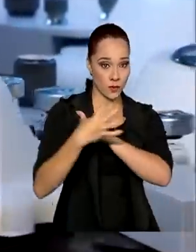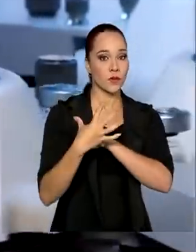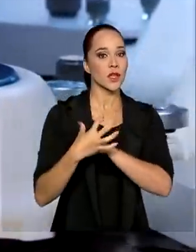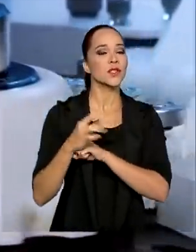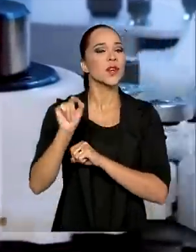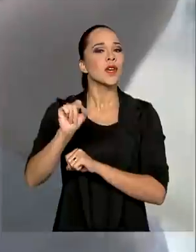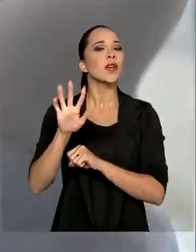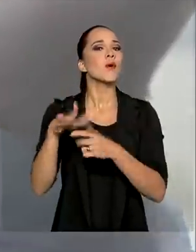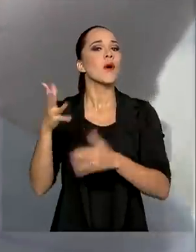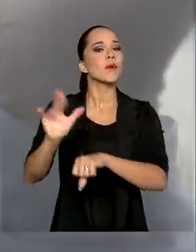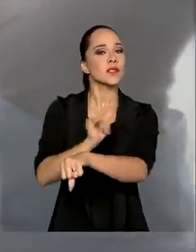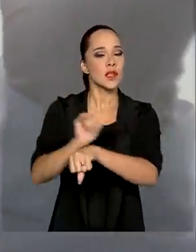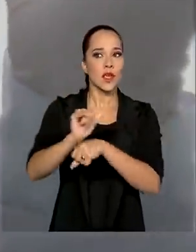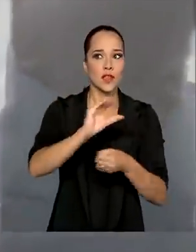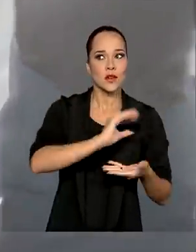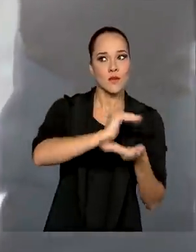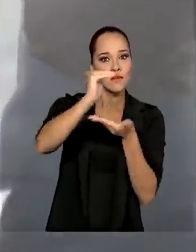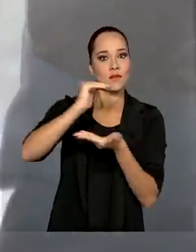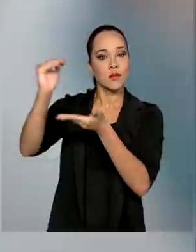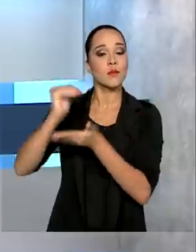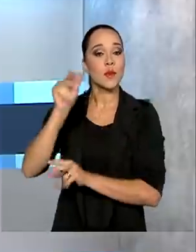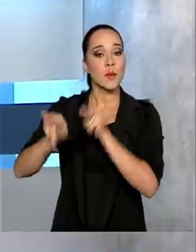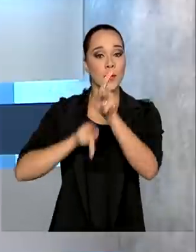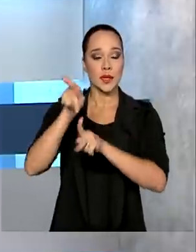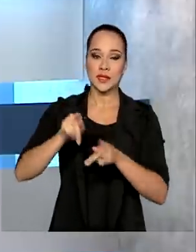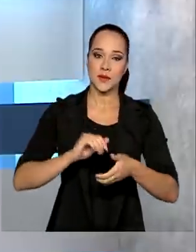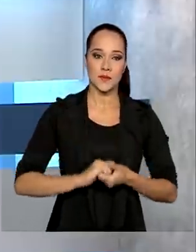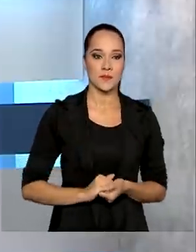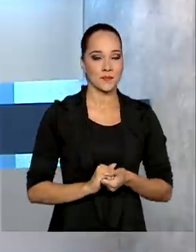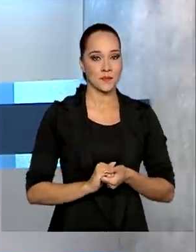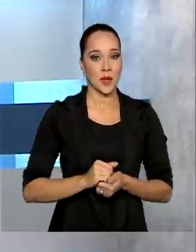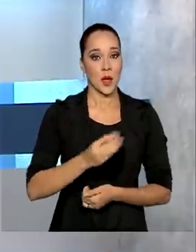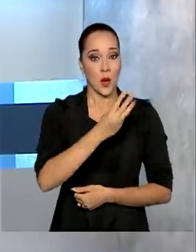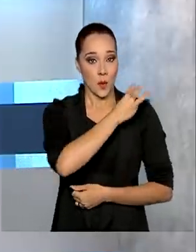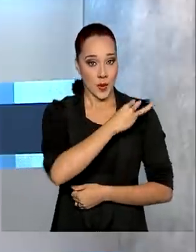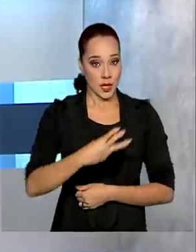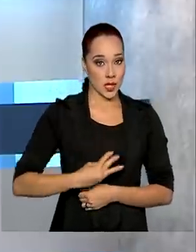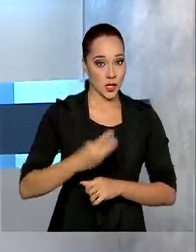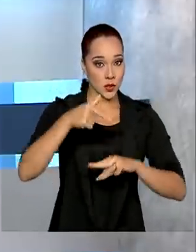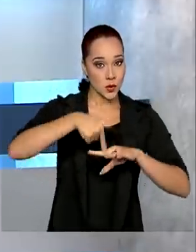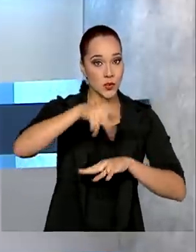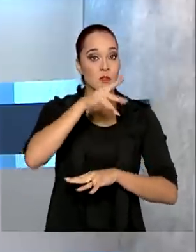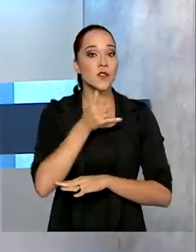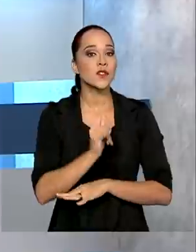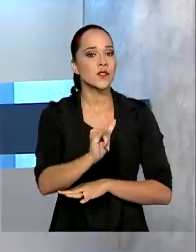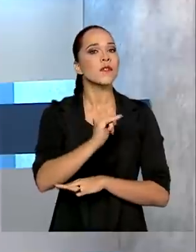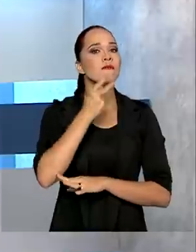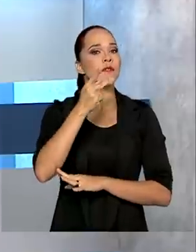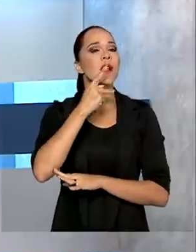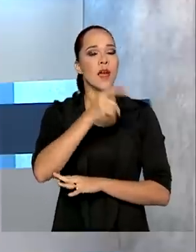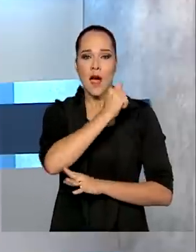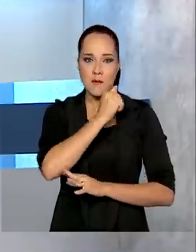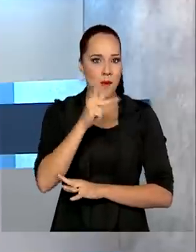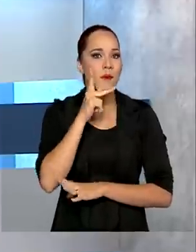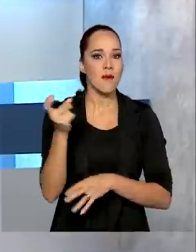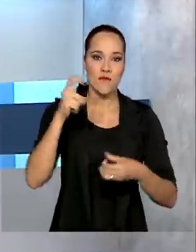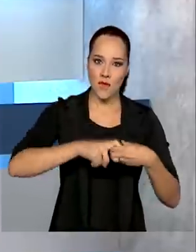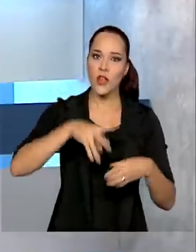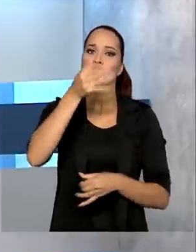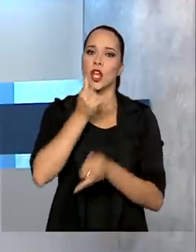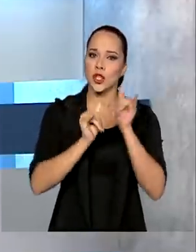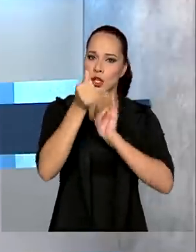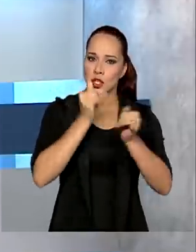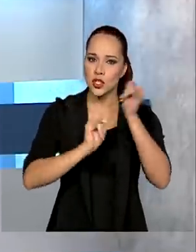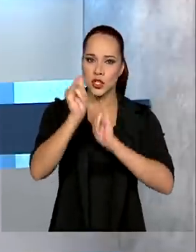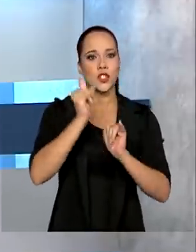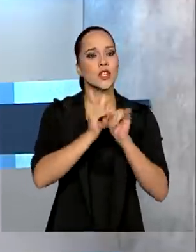e a logística de distribuição à população. Ministro de Minas e Energia assegura que o Amapá volta a ter carga